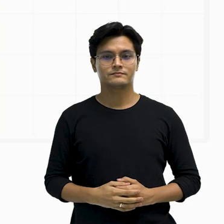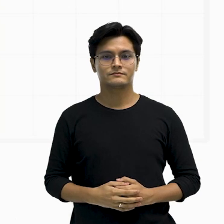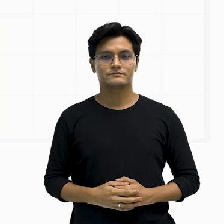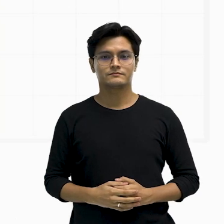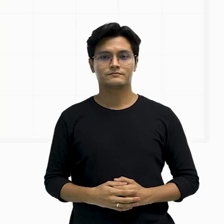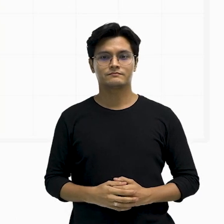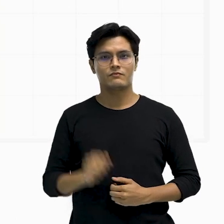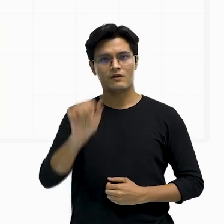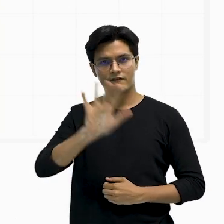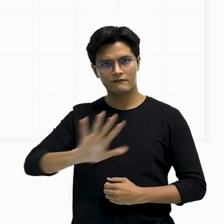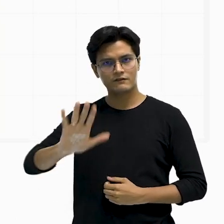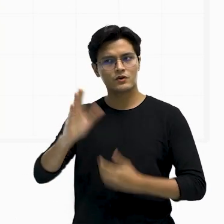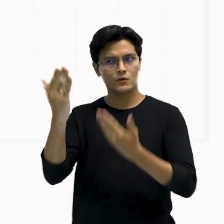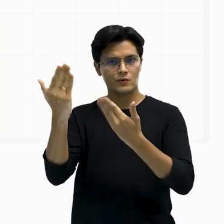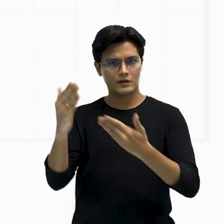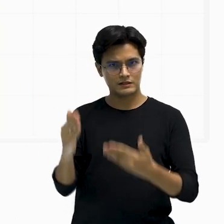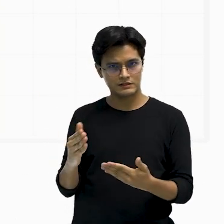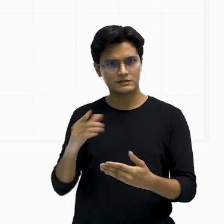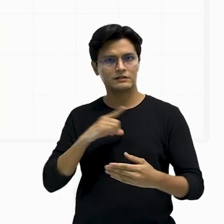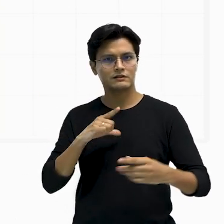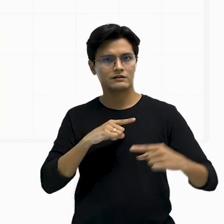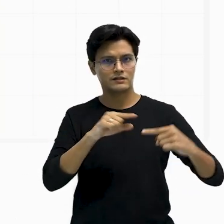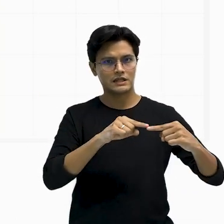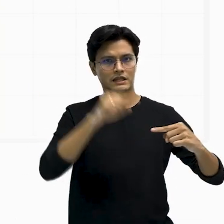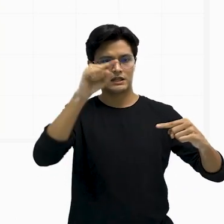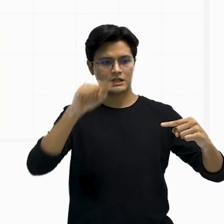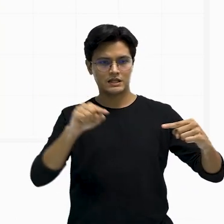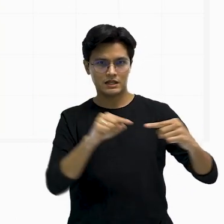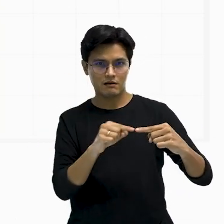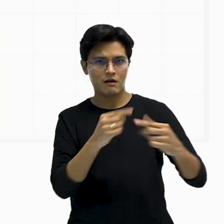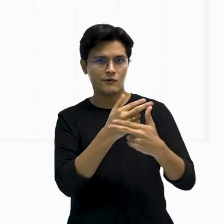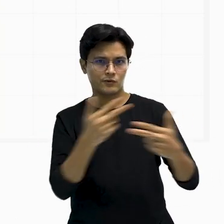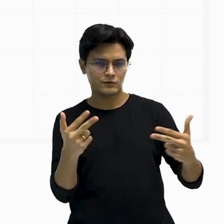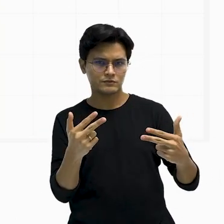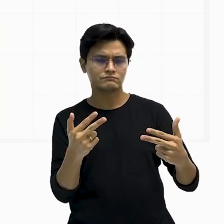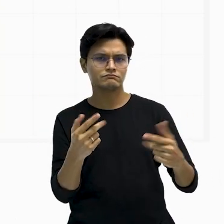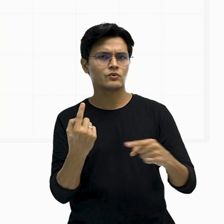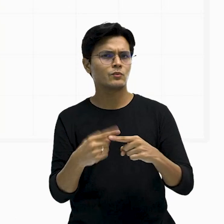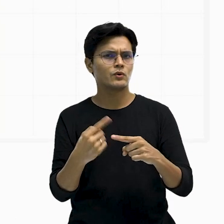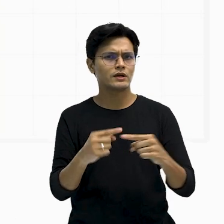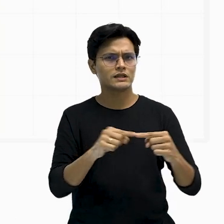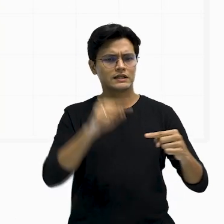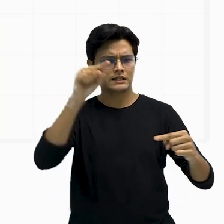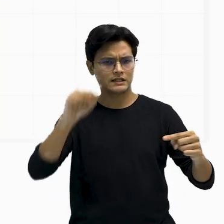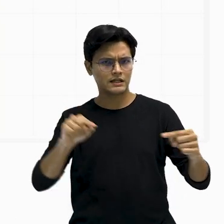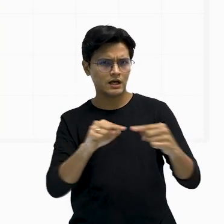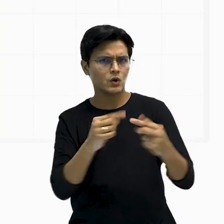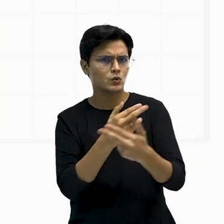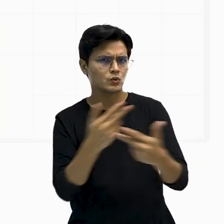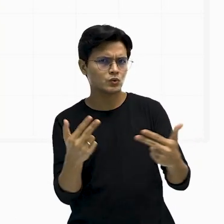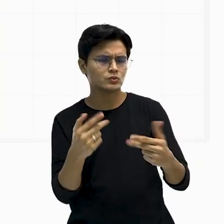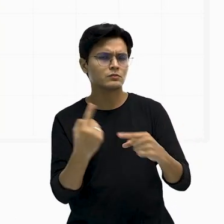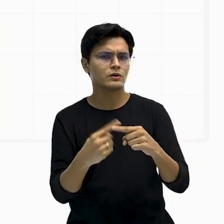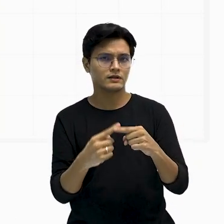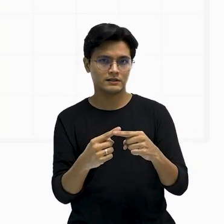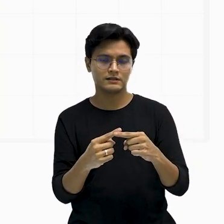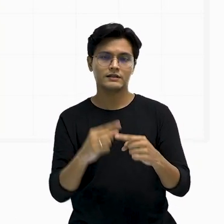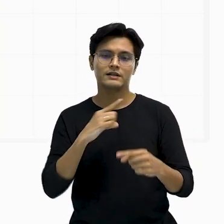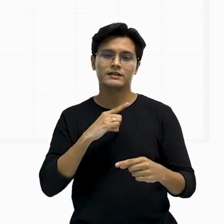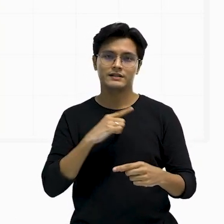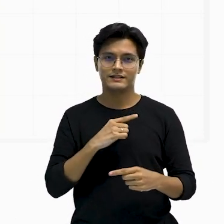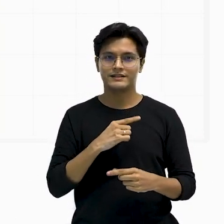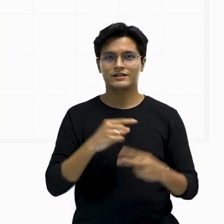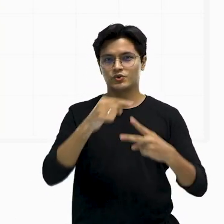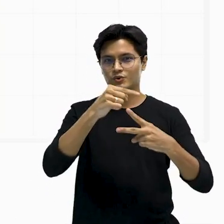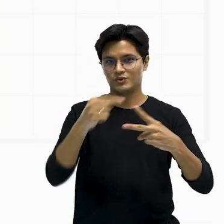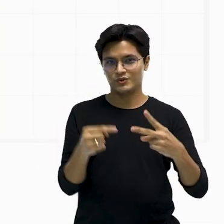Analise a figura a seguir, formada por triângulos. Por que ele diz triângulos? Porque aqui, gente, nós temos